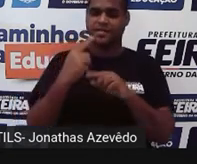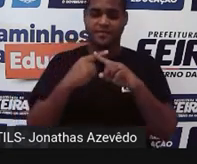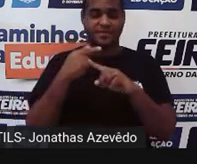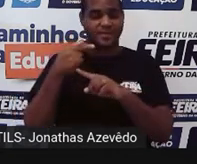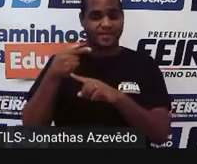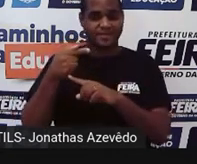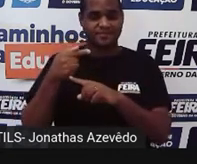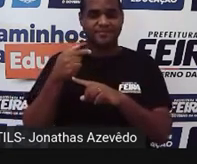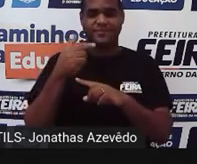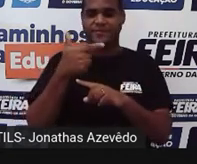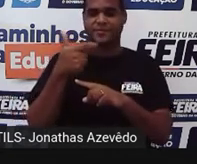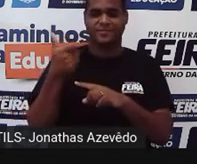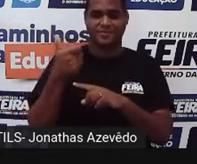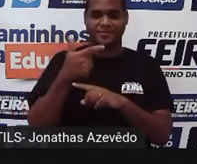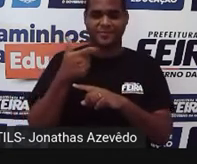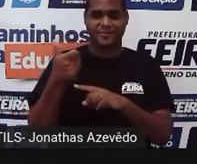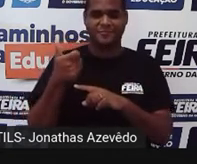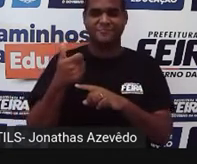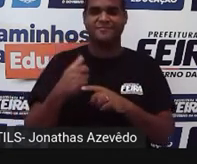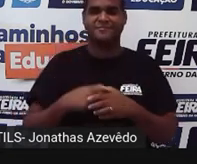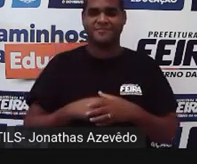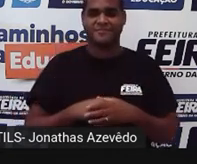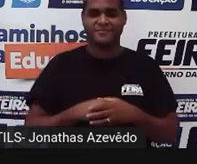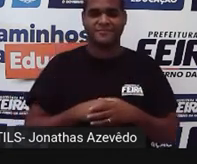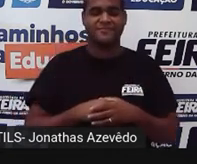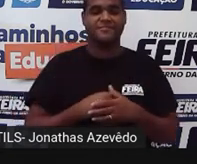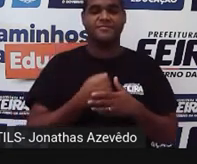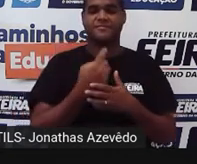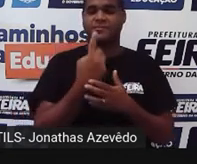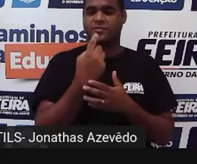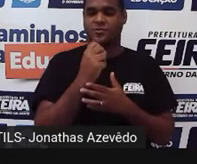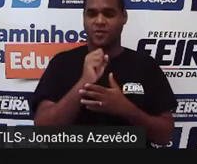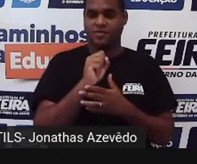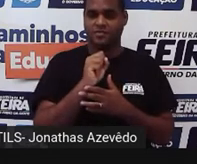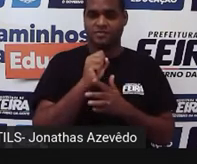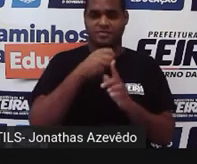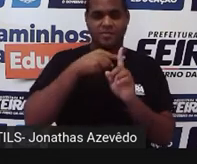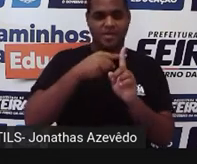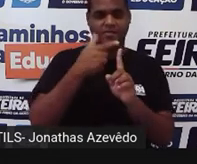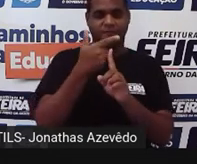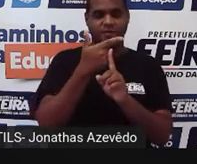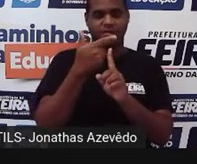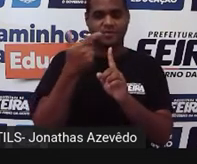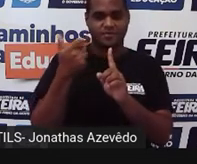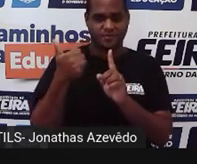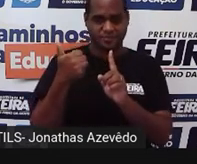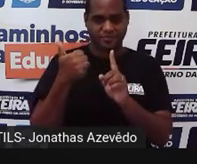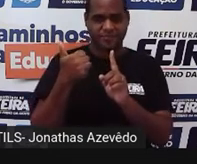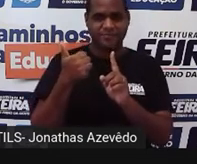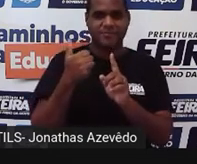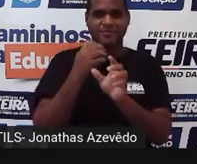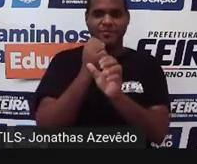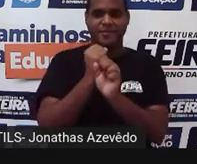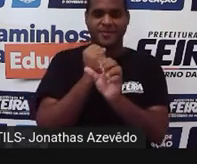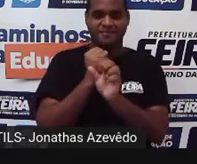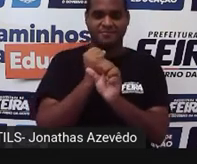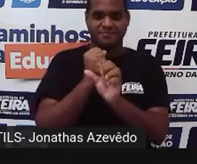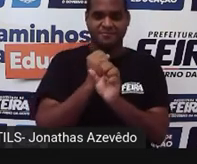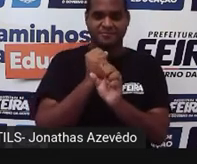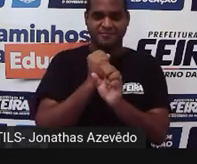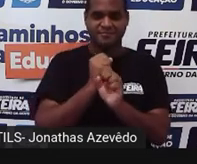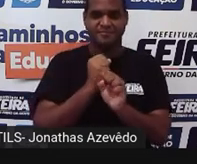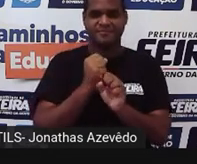3 vezes 7 é 21. Então 18 da unidade 1, mais 21 da unidade 2,